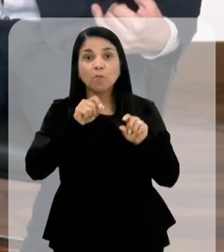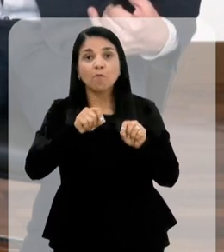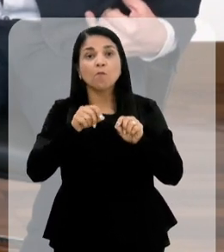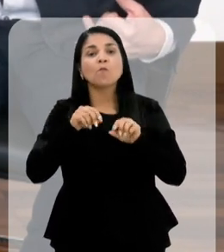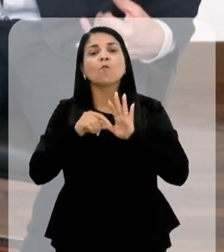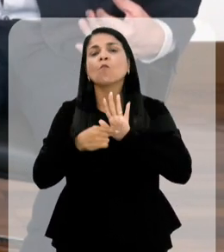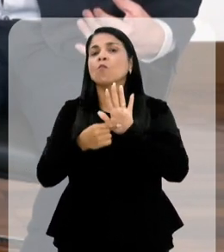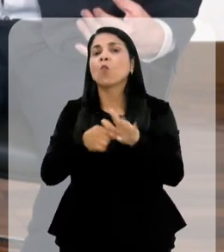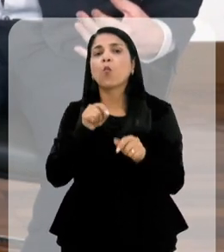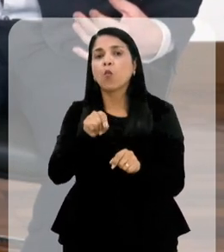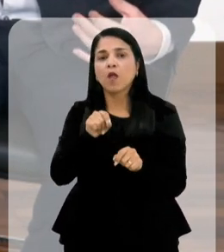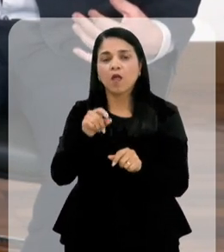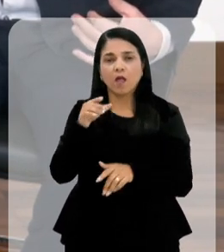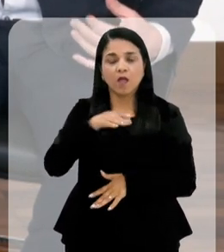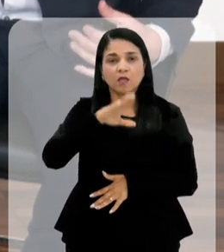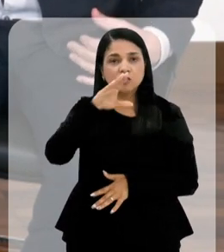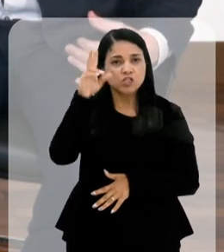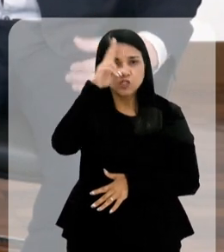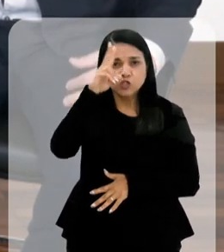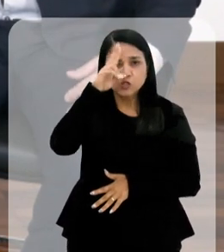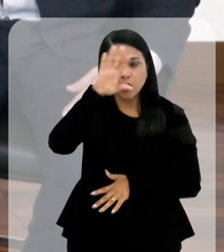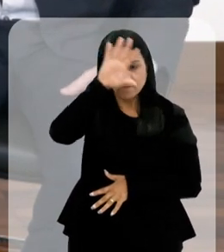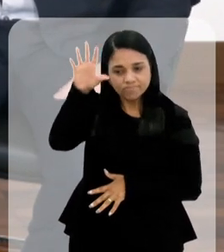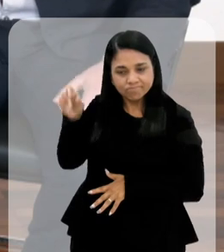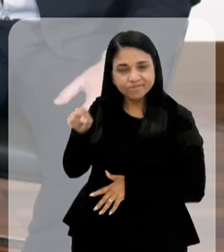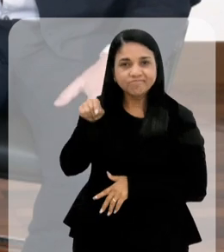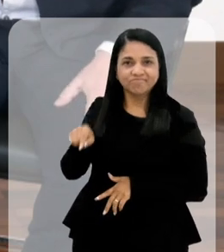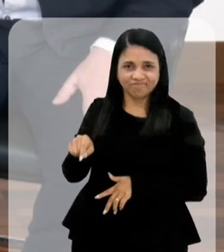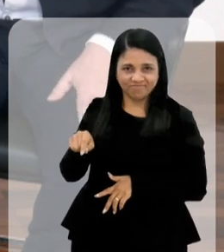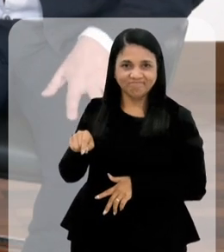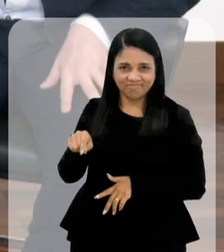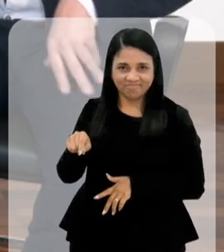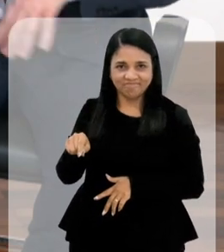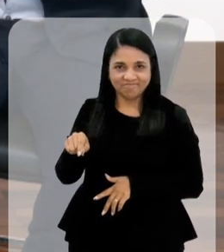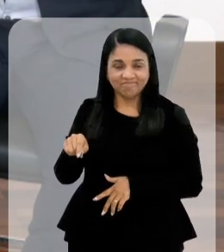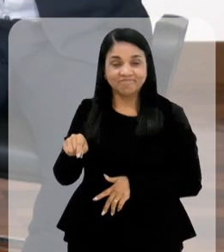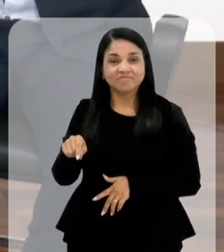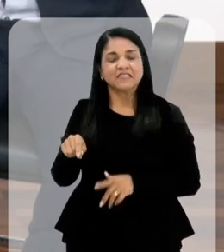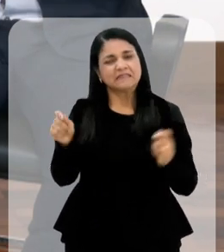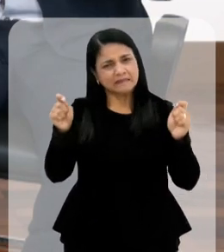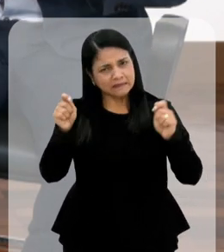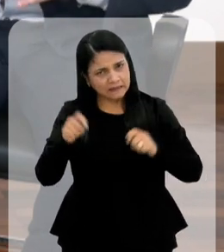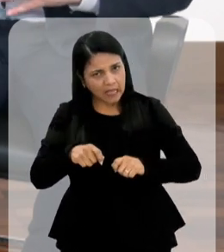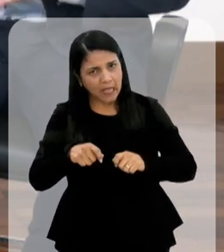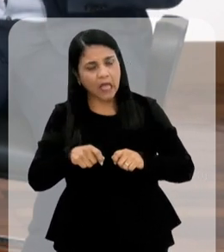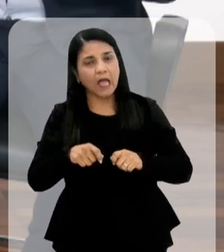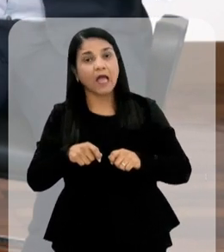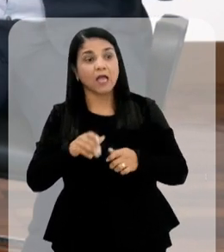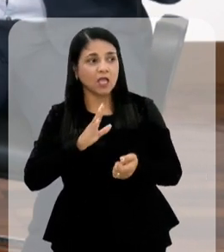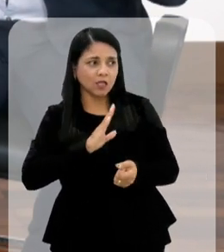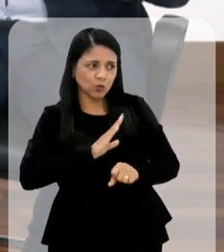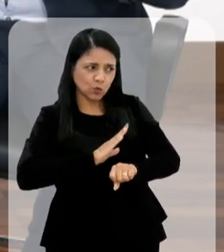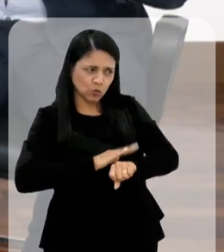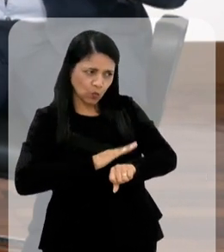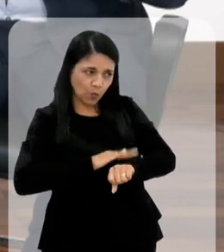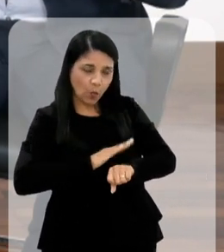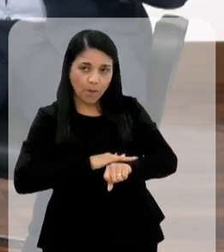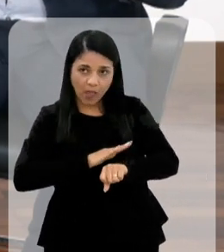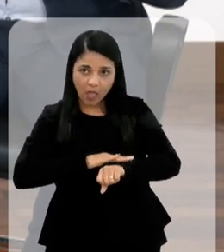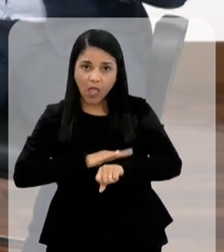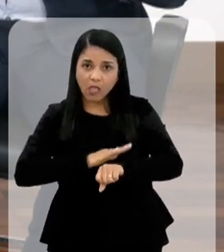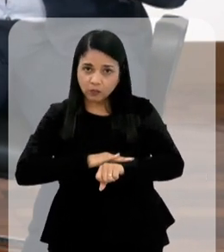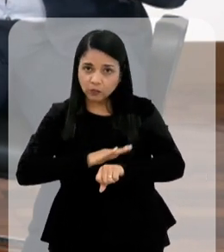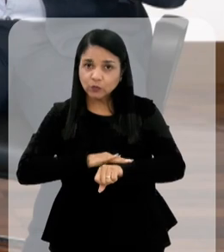reforça muito essa questão histórica, principalmente das religiões de matrizes africanas. Então, assim, eu acho que dá para a gente fazer... Que, no momento, estamos